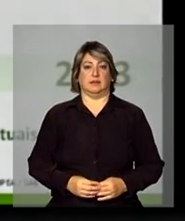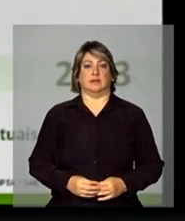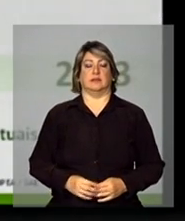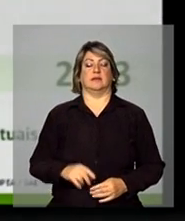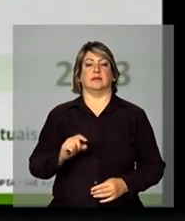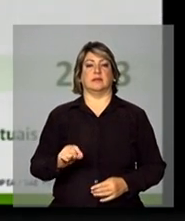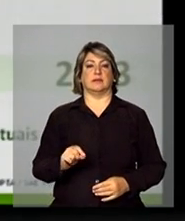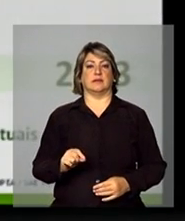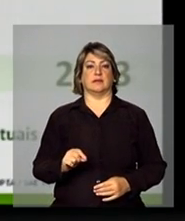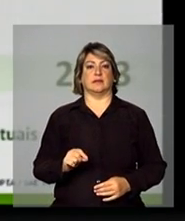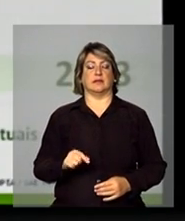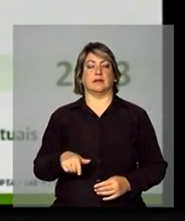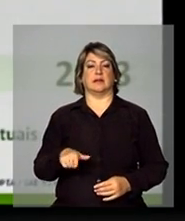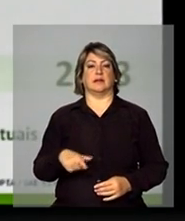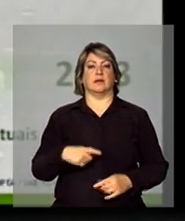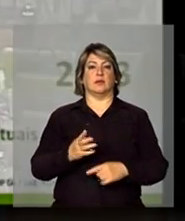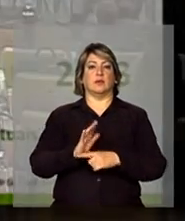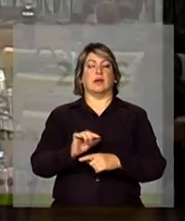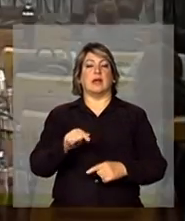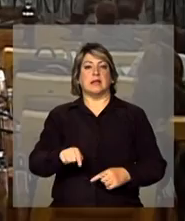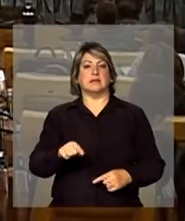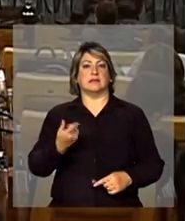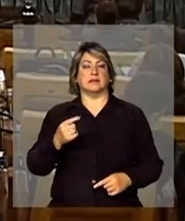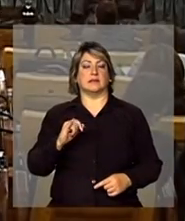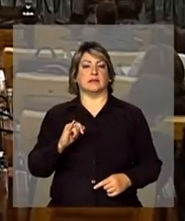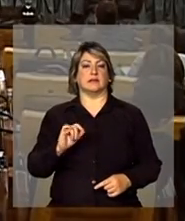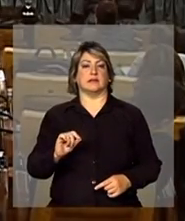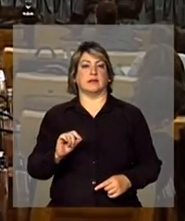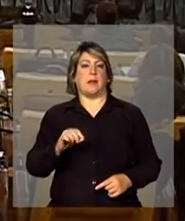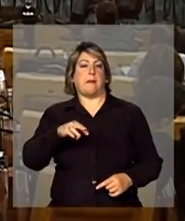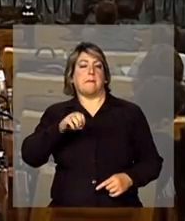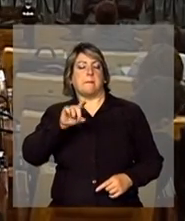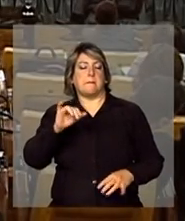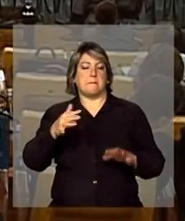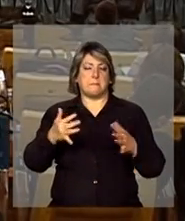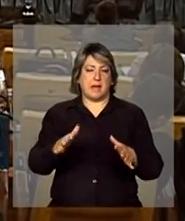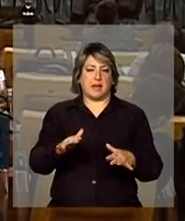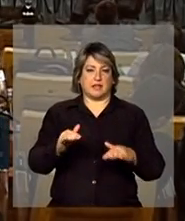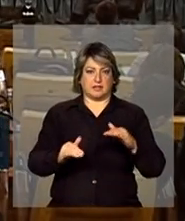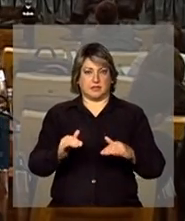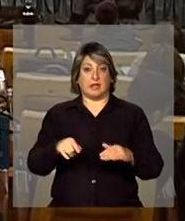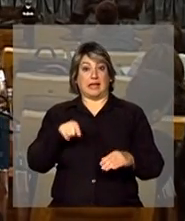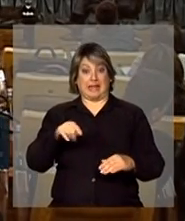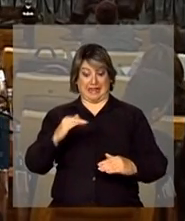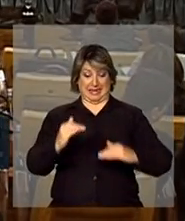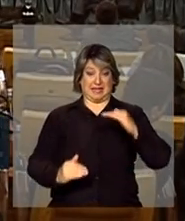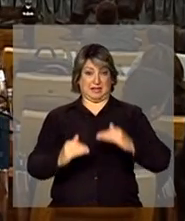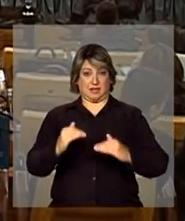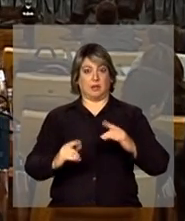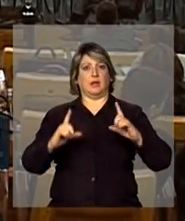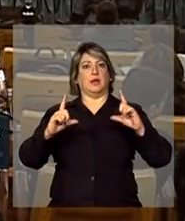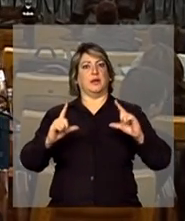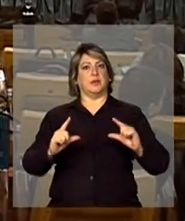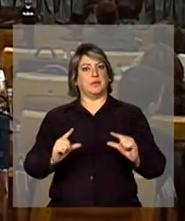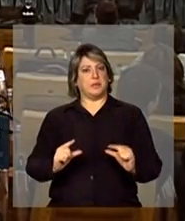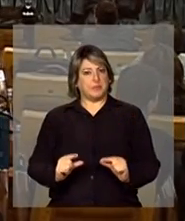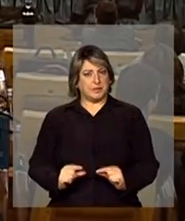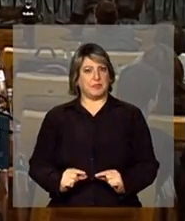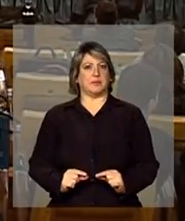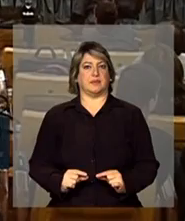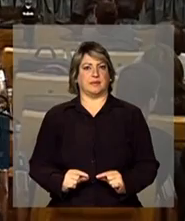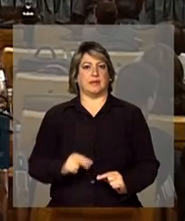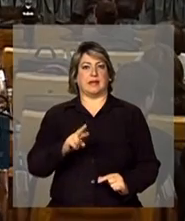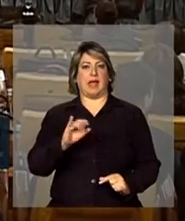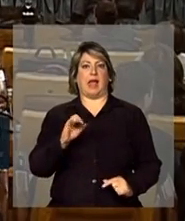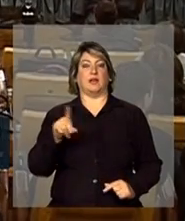corroborando essa imagem média, mediana, a desigualdade teve uma queda, acho que o Ricardo talvez